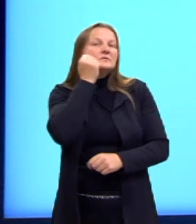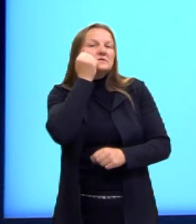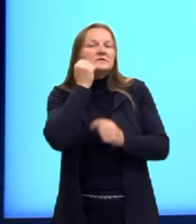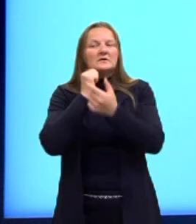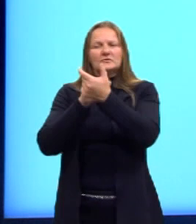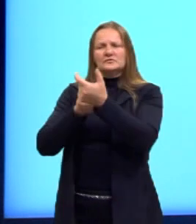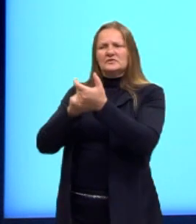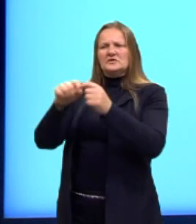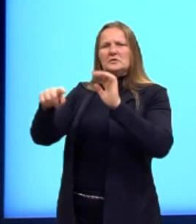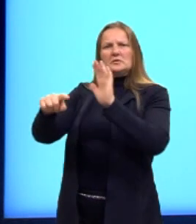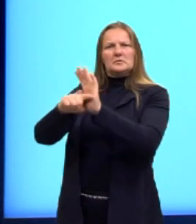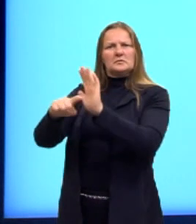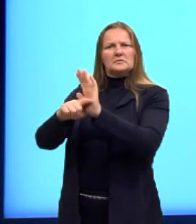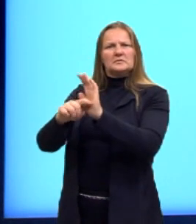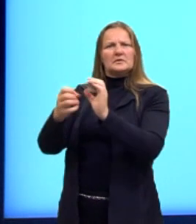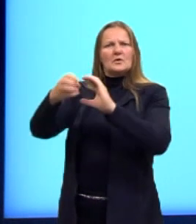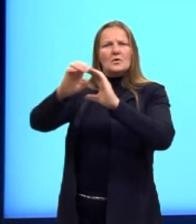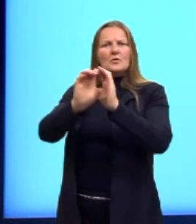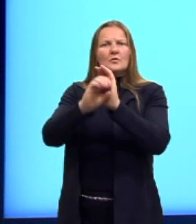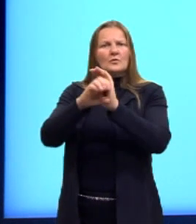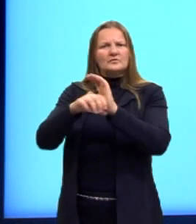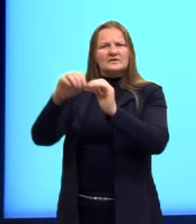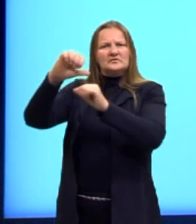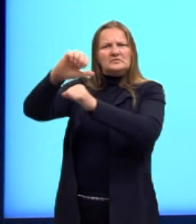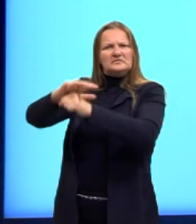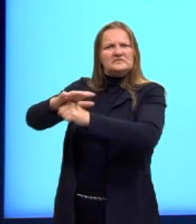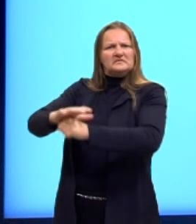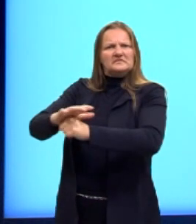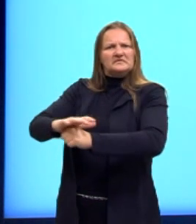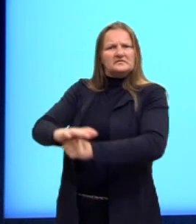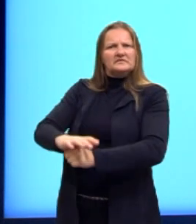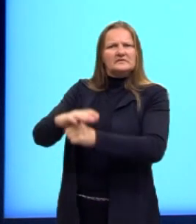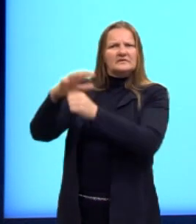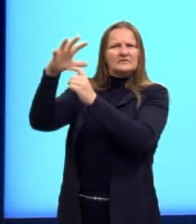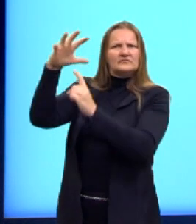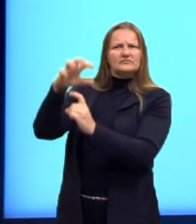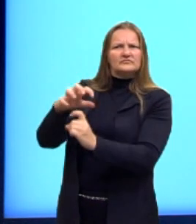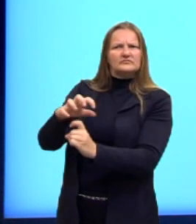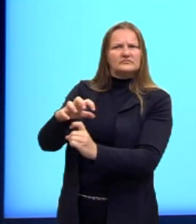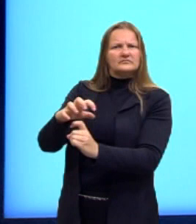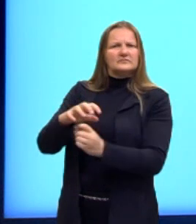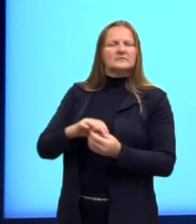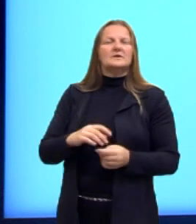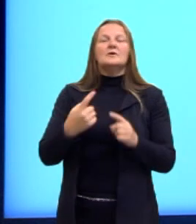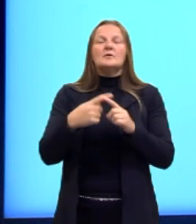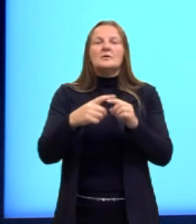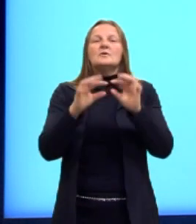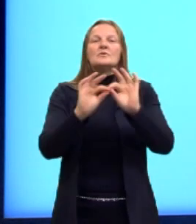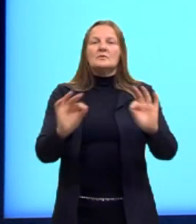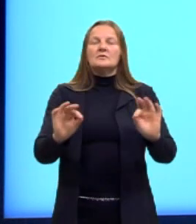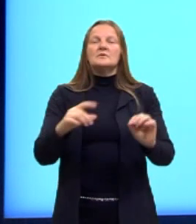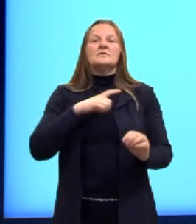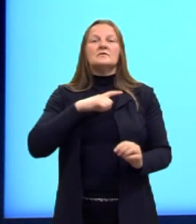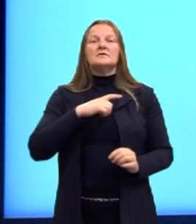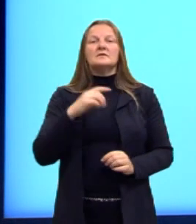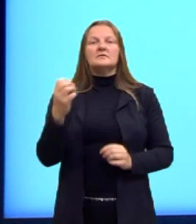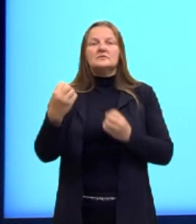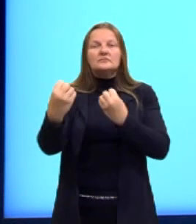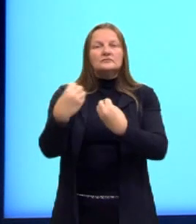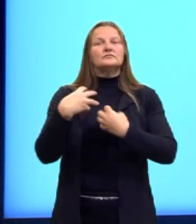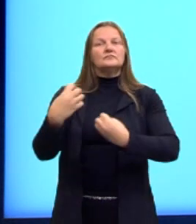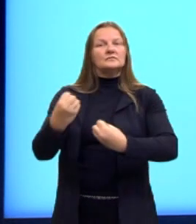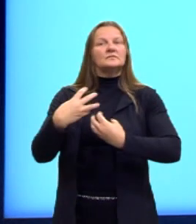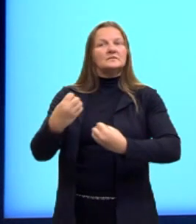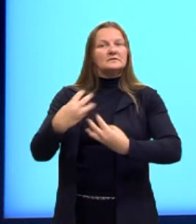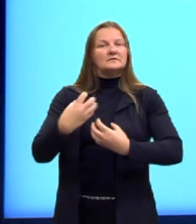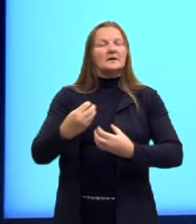isso é um dos artifícios linguísticos que se tornaram comuns e que foram para a gente ensinados